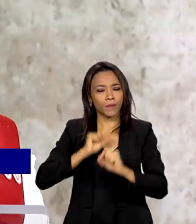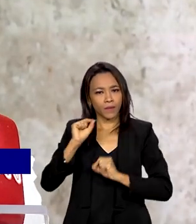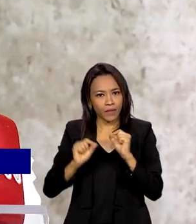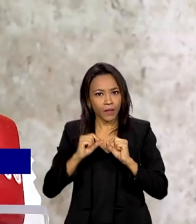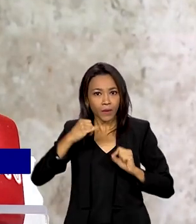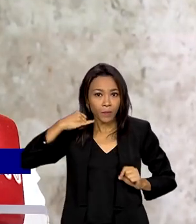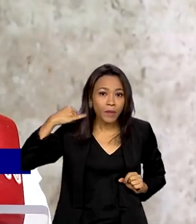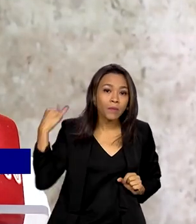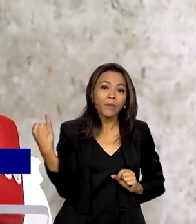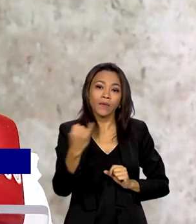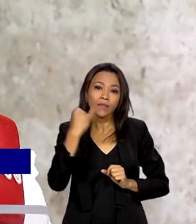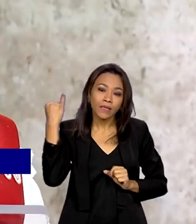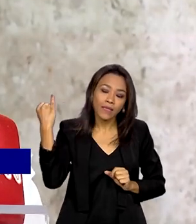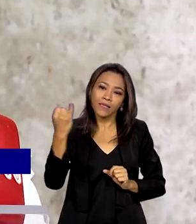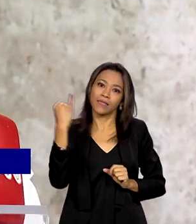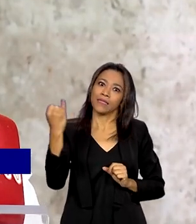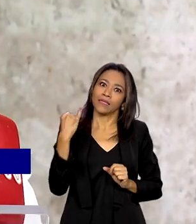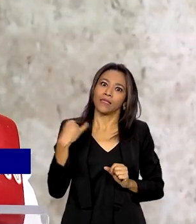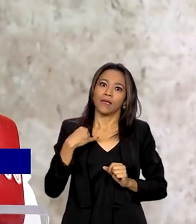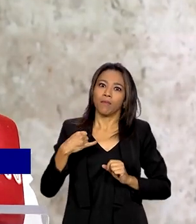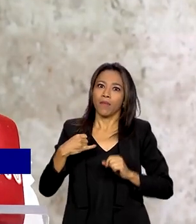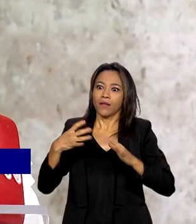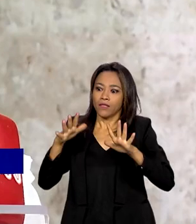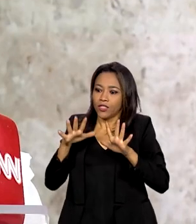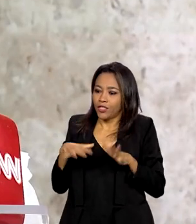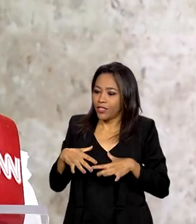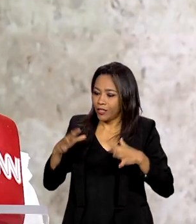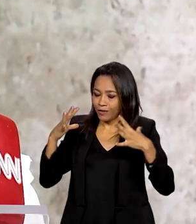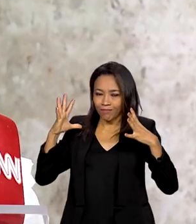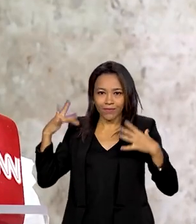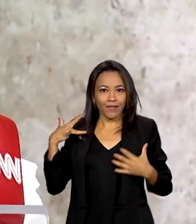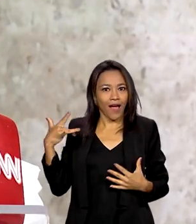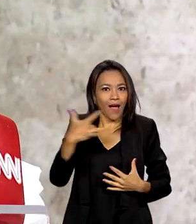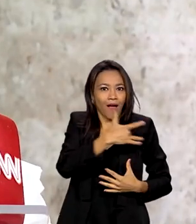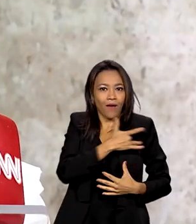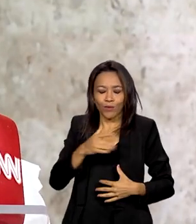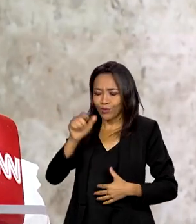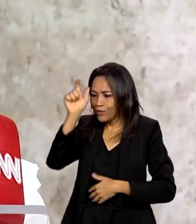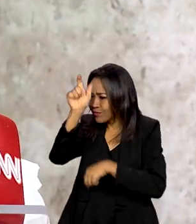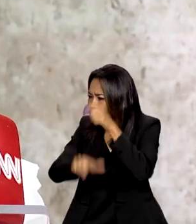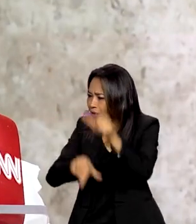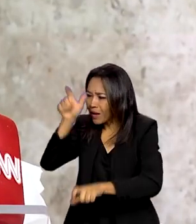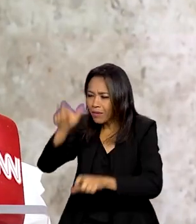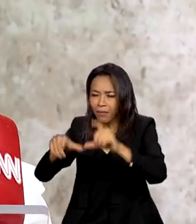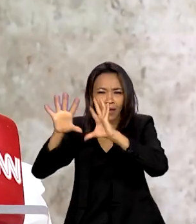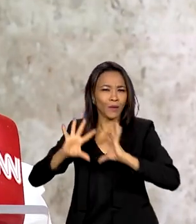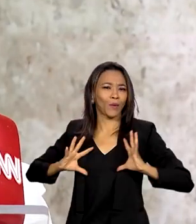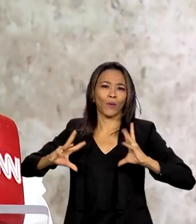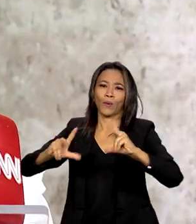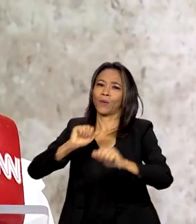integral à saúde e qualidade para todas as brasileiras, todos os brasileiros. É por isso que a gente está lutando.